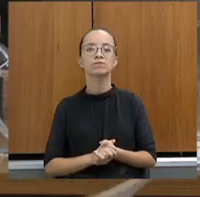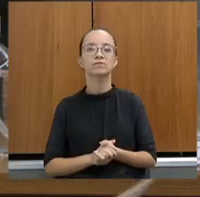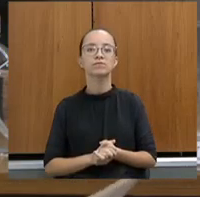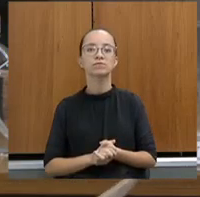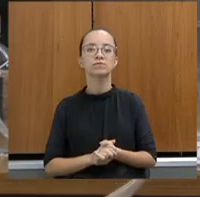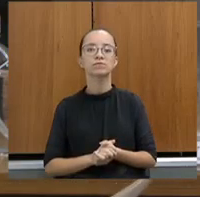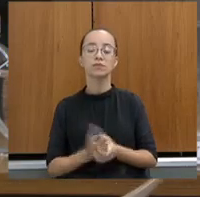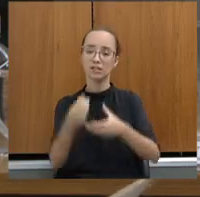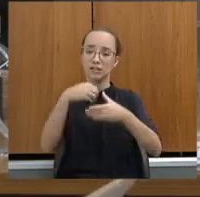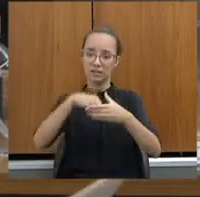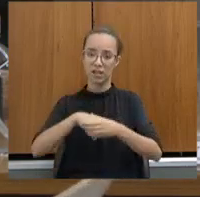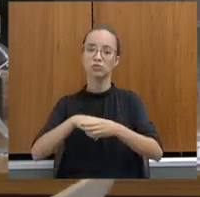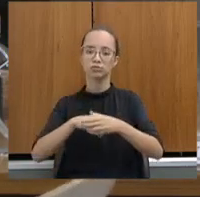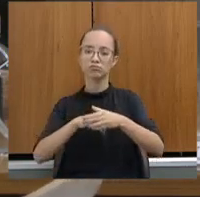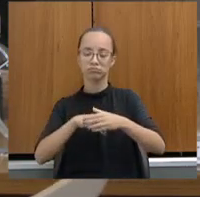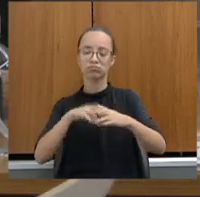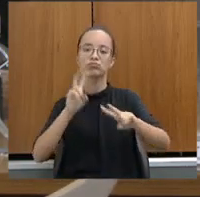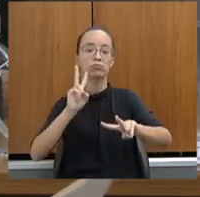Dentro do sistema prisional,